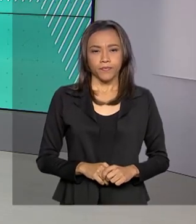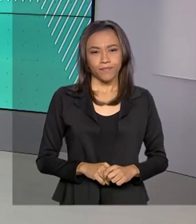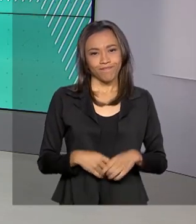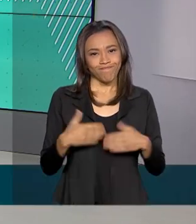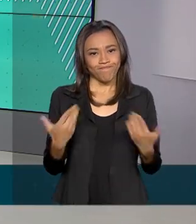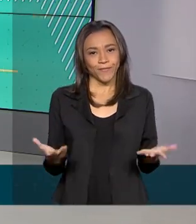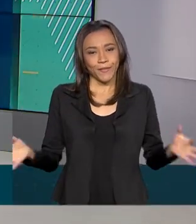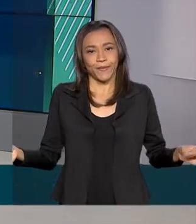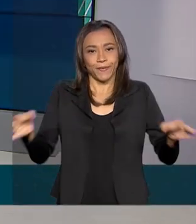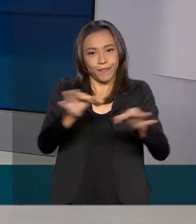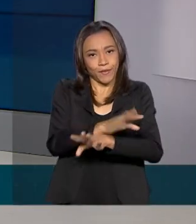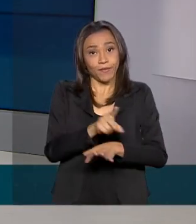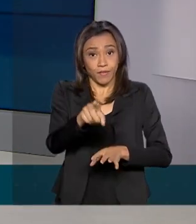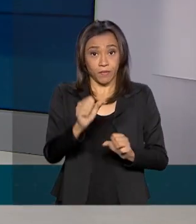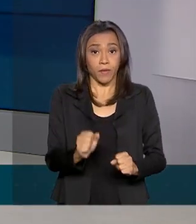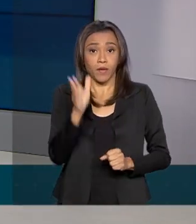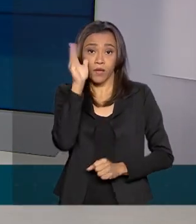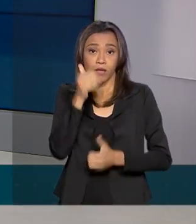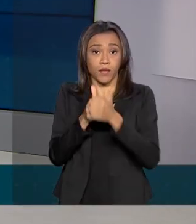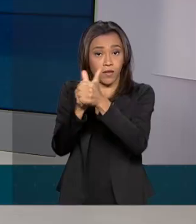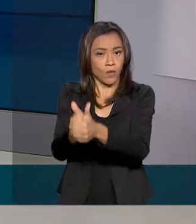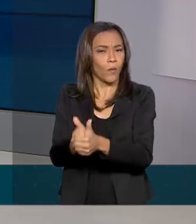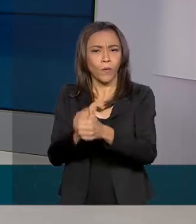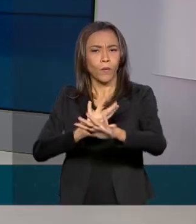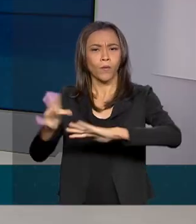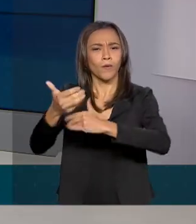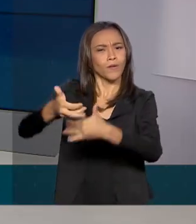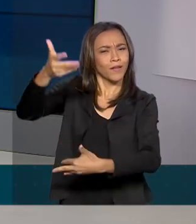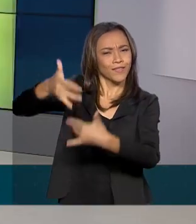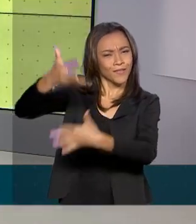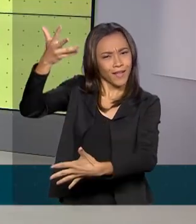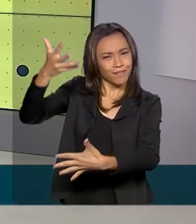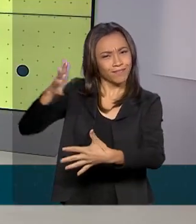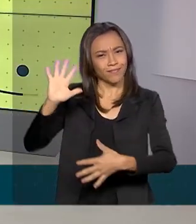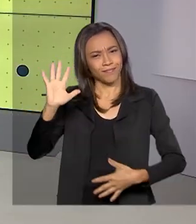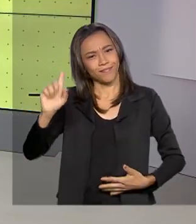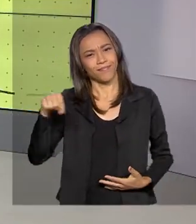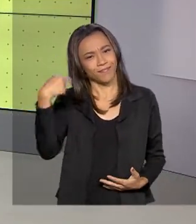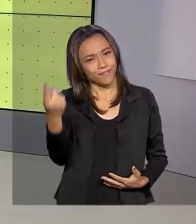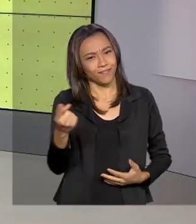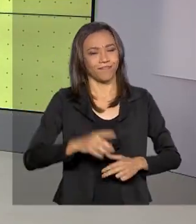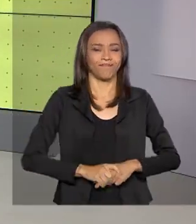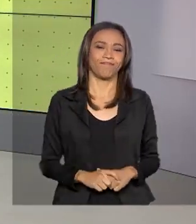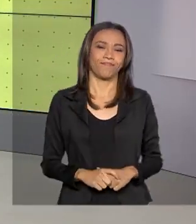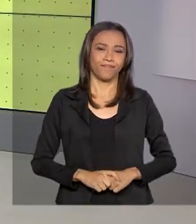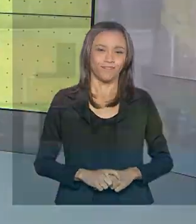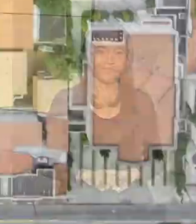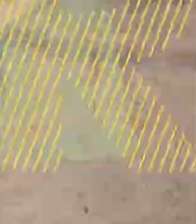E a gente fica por aqui. Você pode nos acompanhar também pelas redes sociais. Até a próxima. Tchau, tchau.